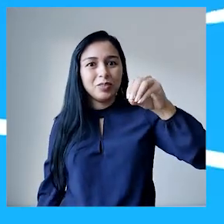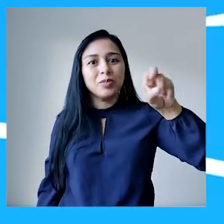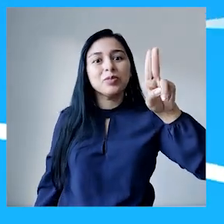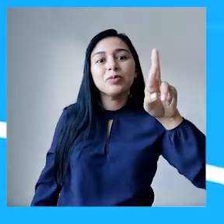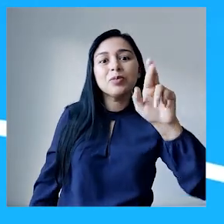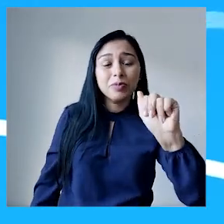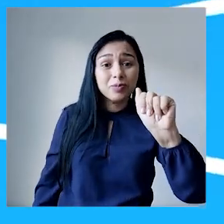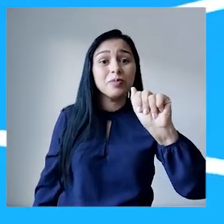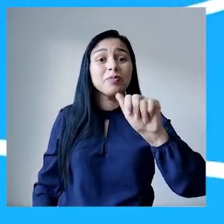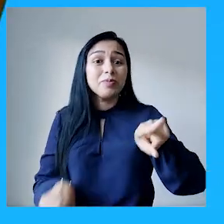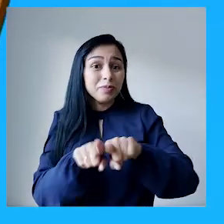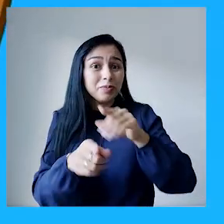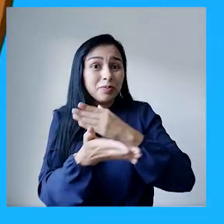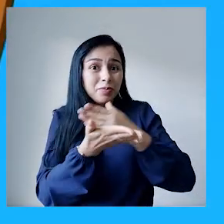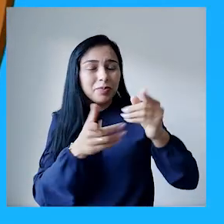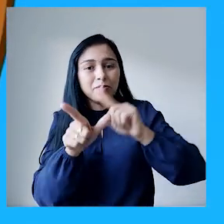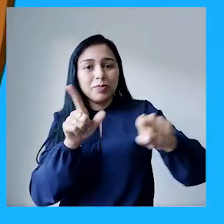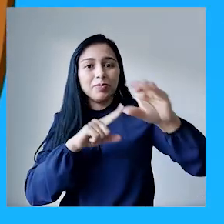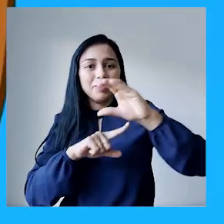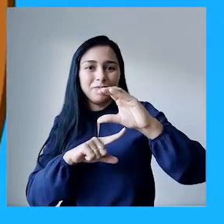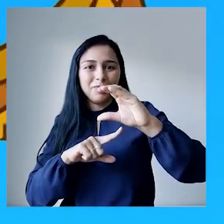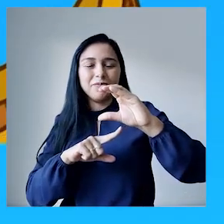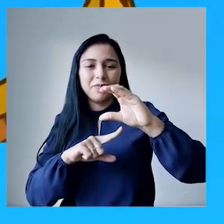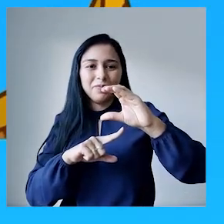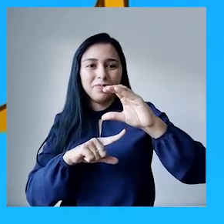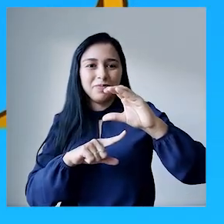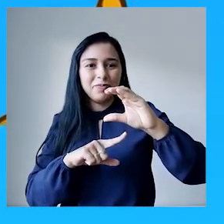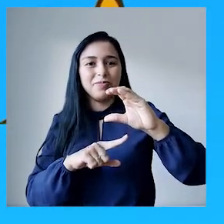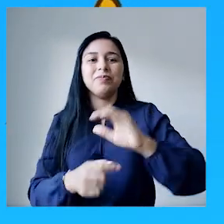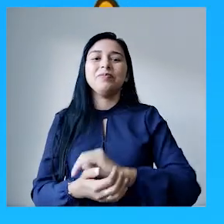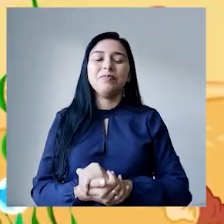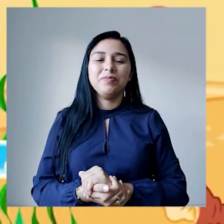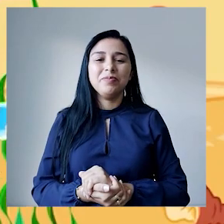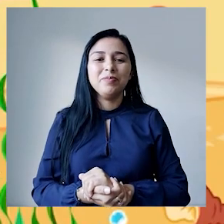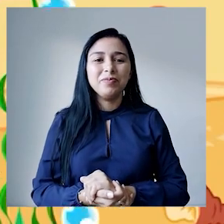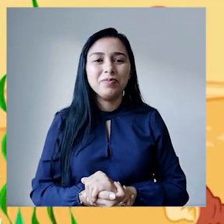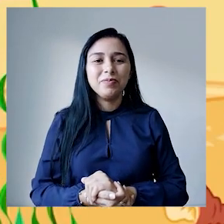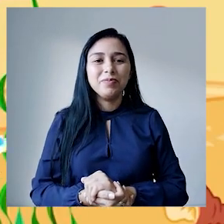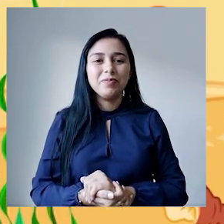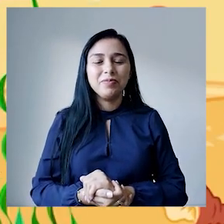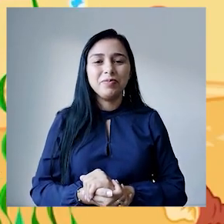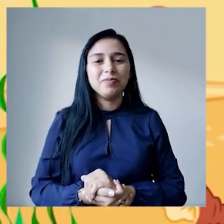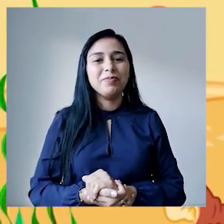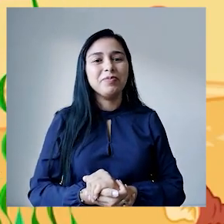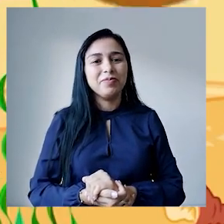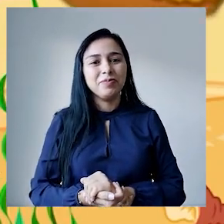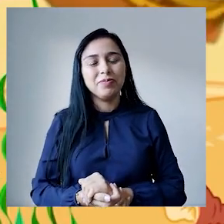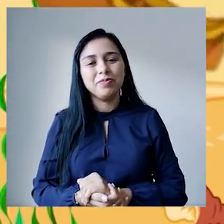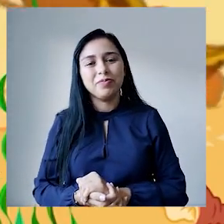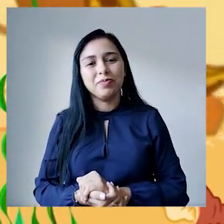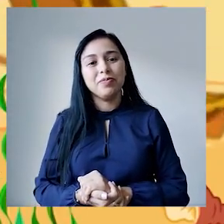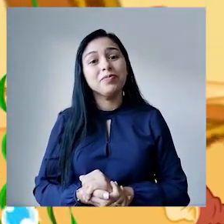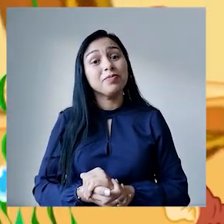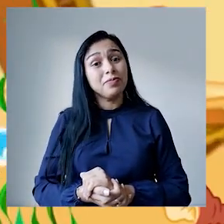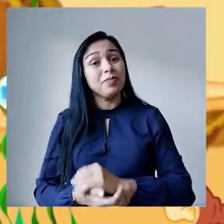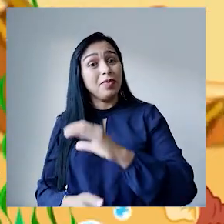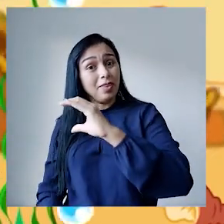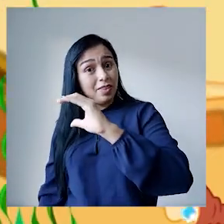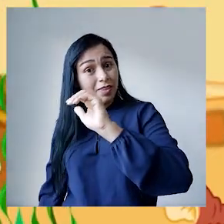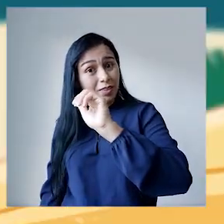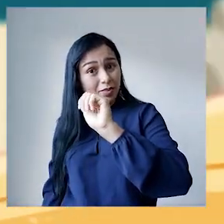começa com a letrinha C. Olha só. Cenoura.